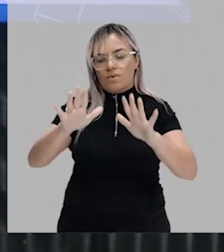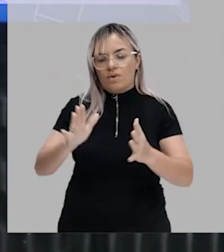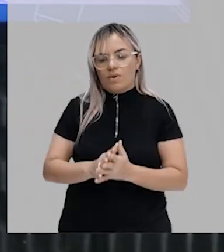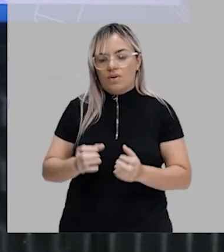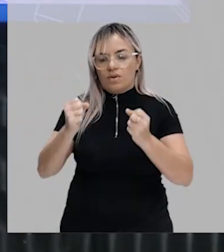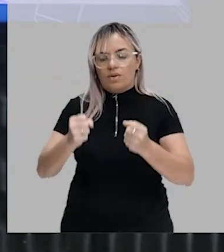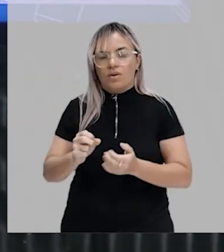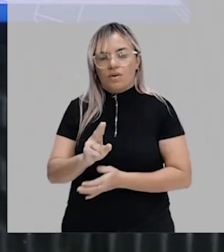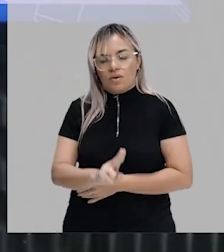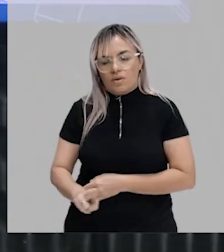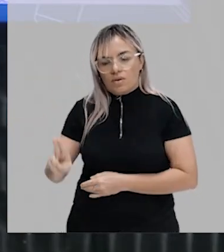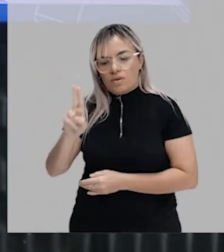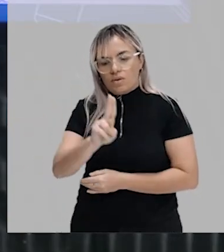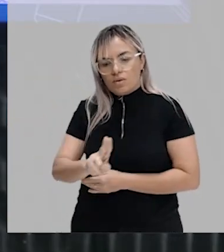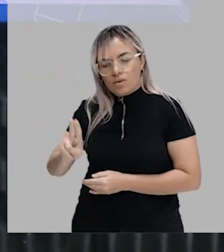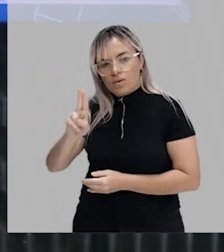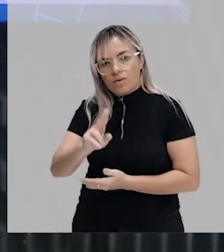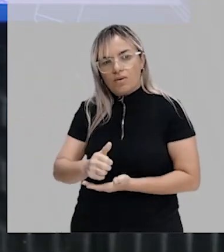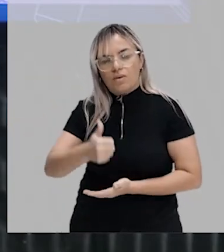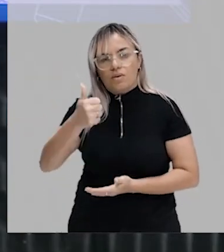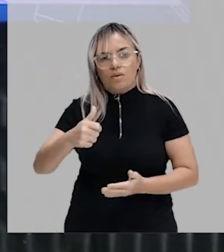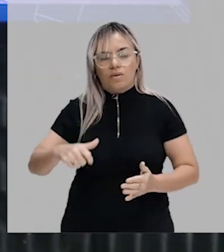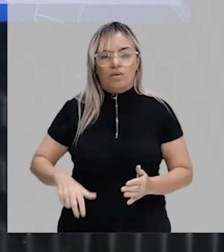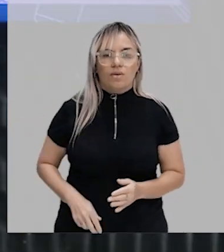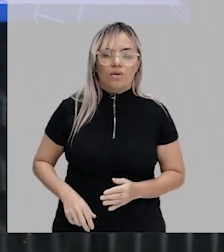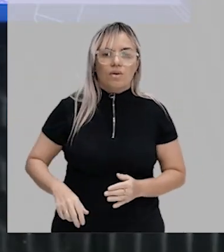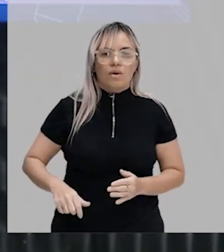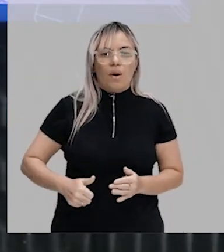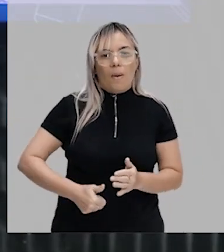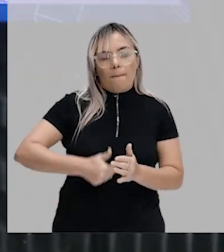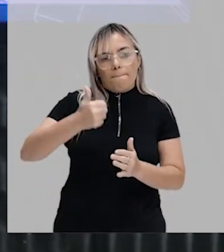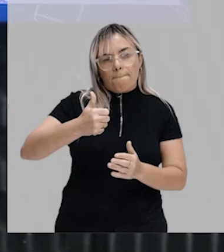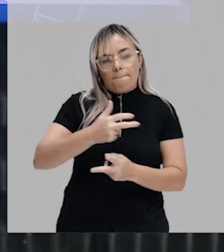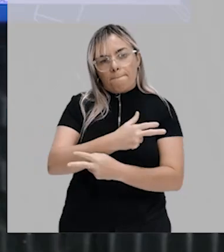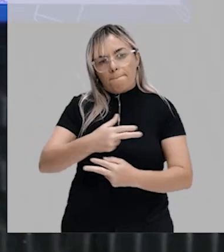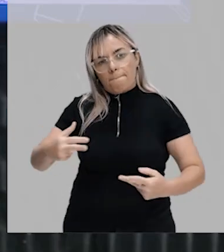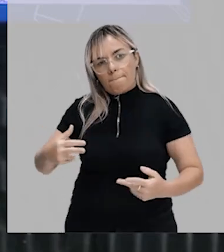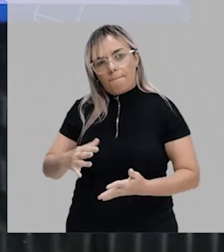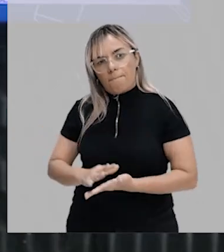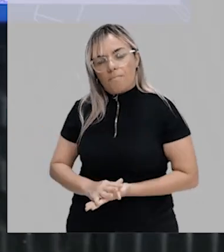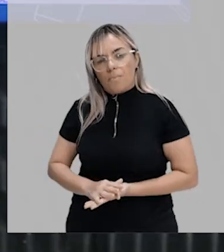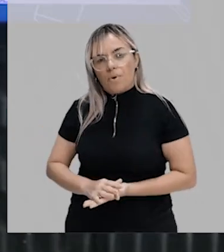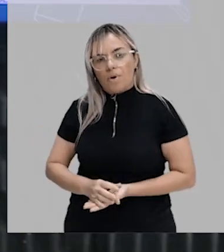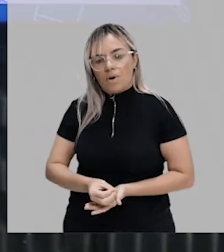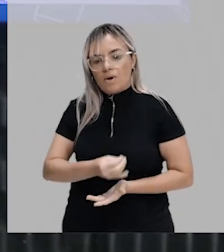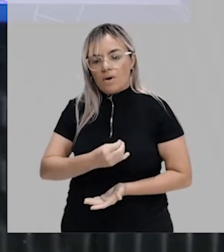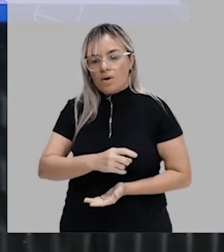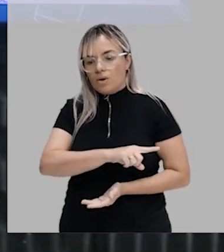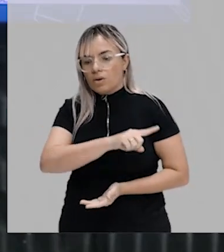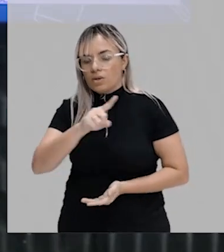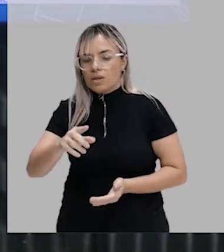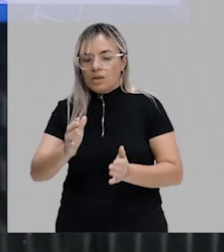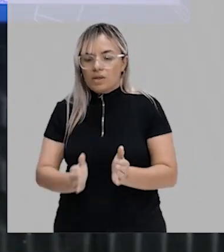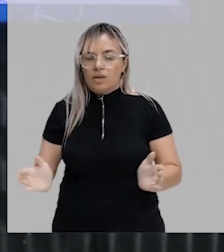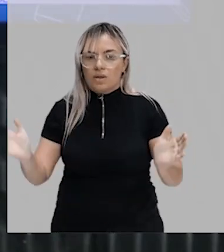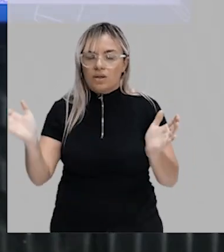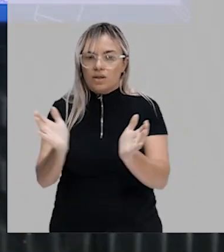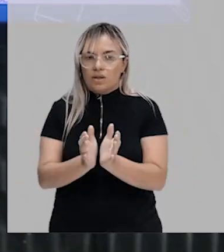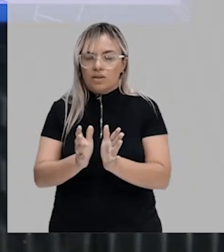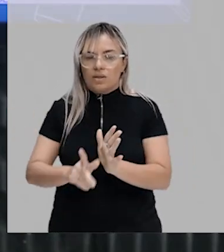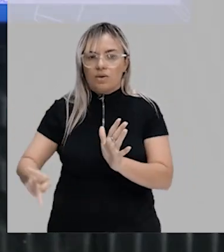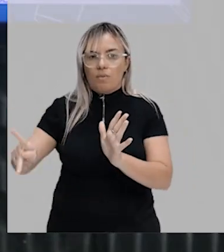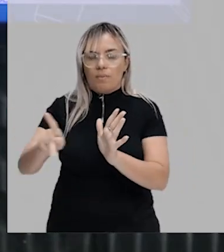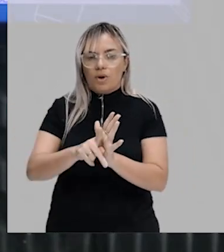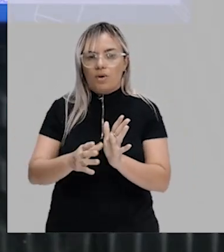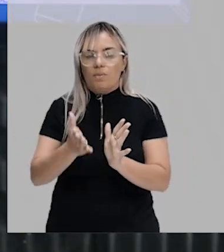pudesse ser utilizado pelos primeiros seres vivos autótrofos, que são aqueles que produzem o seu próprio alimento. Então, caso, esses